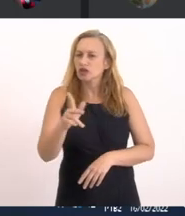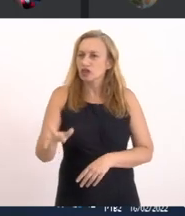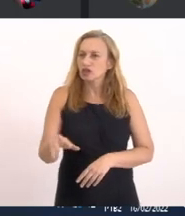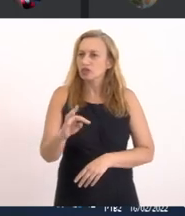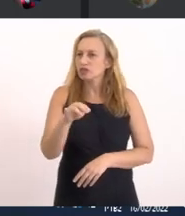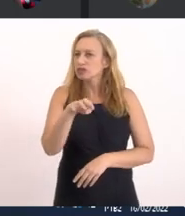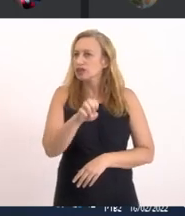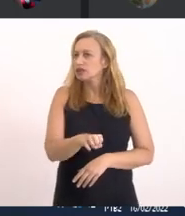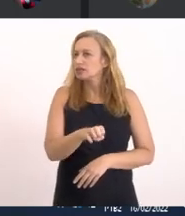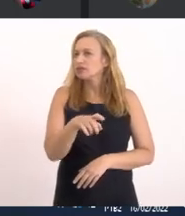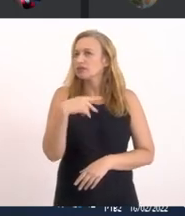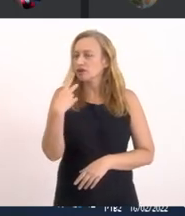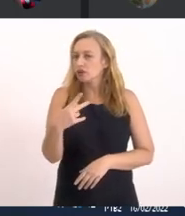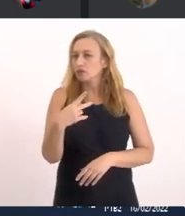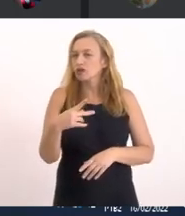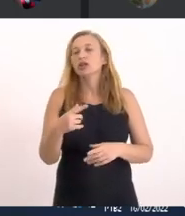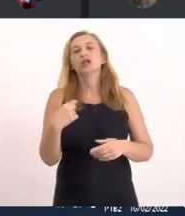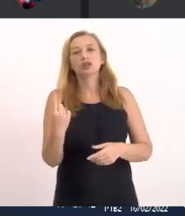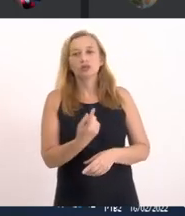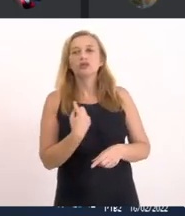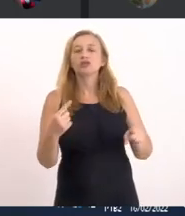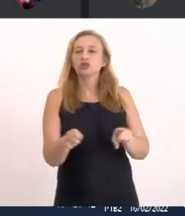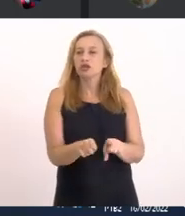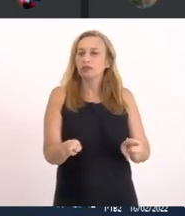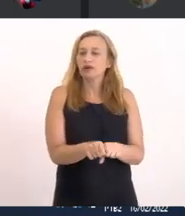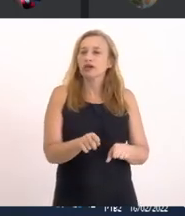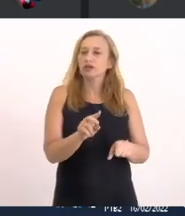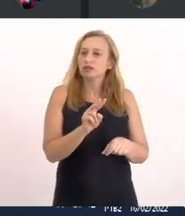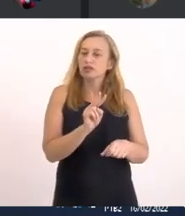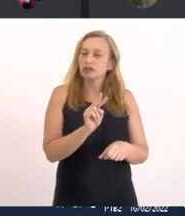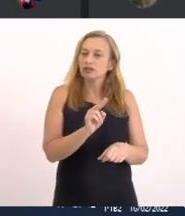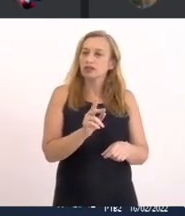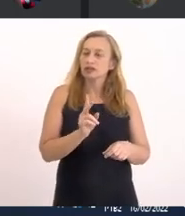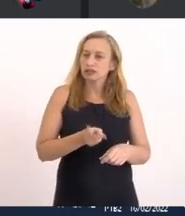doutor Ataque Falou E nós também Fazemos isso Regularmente